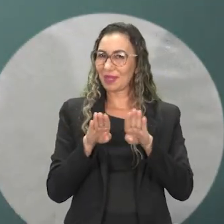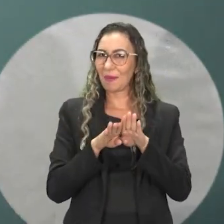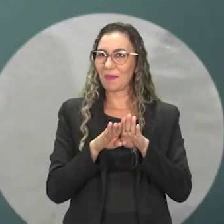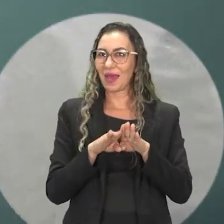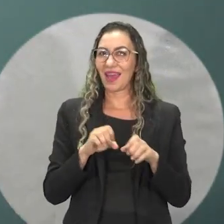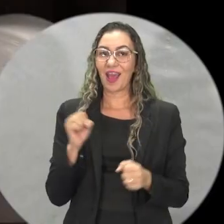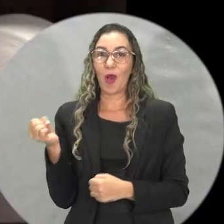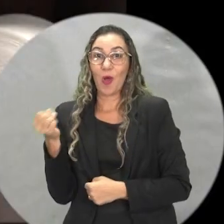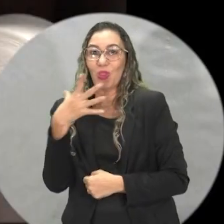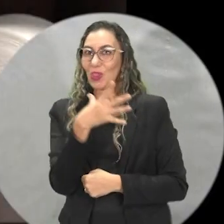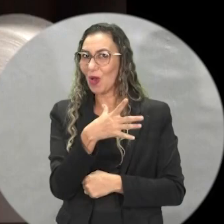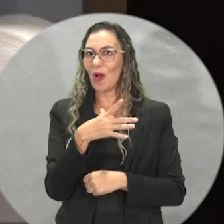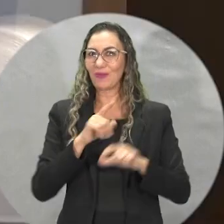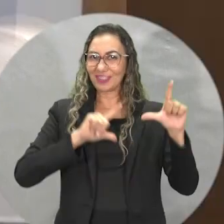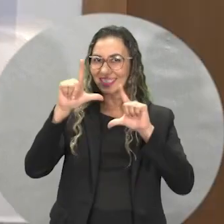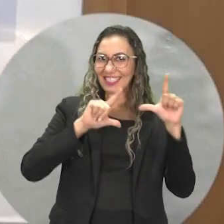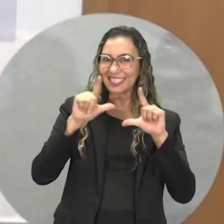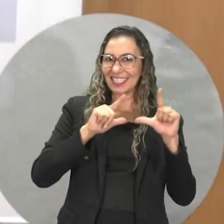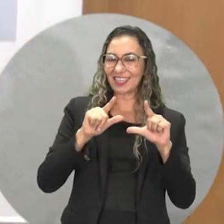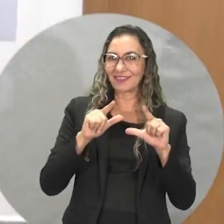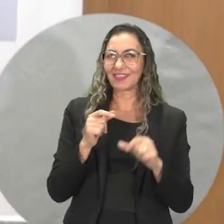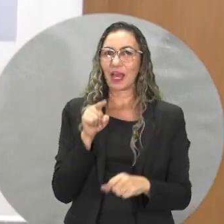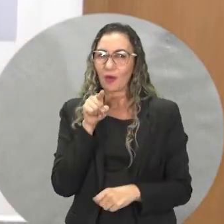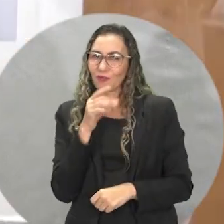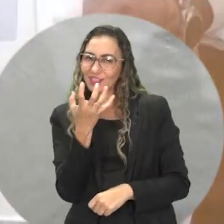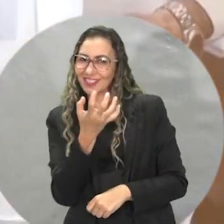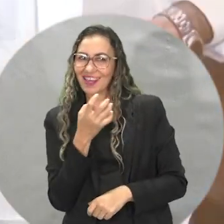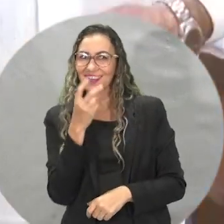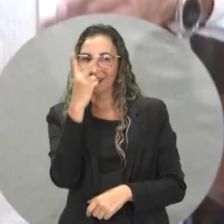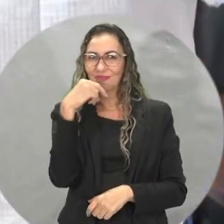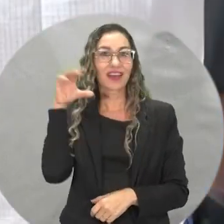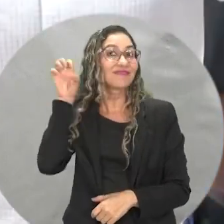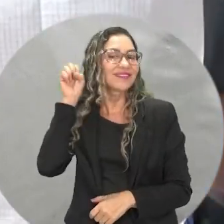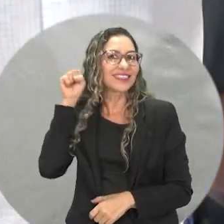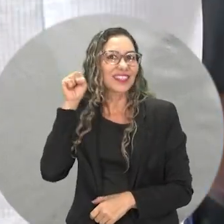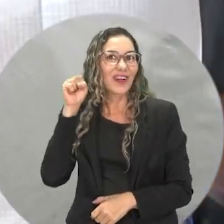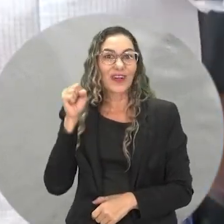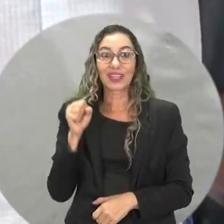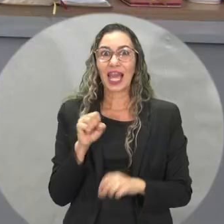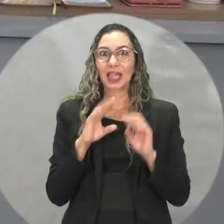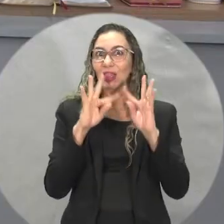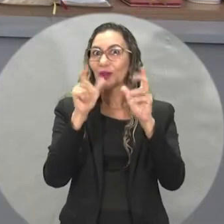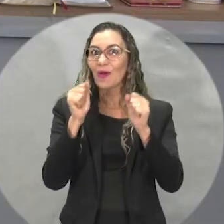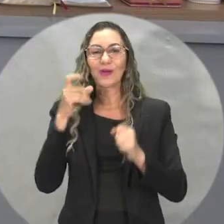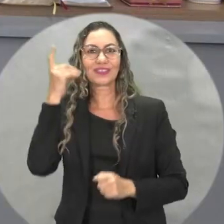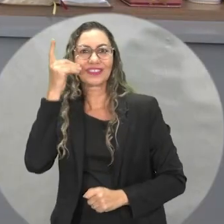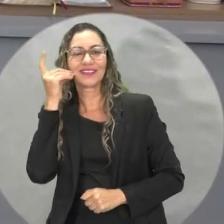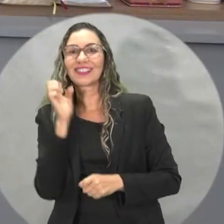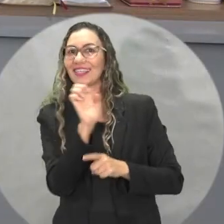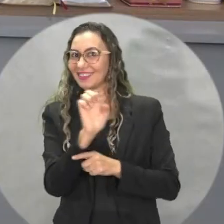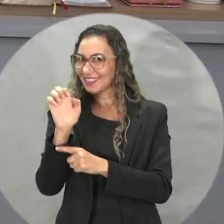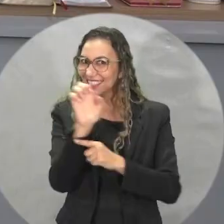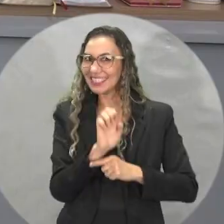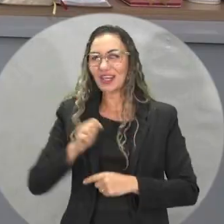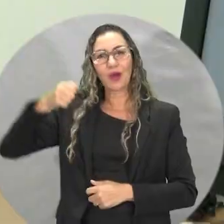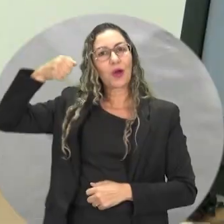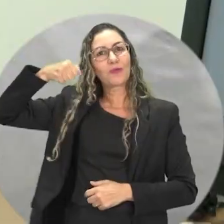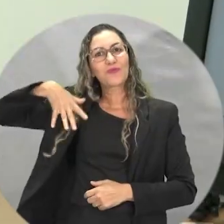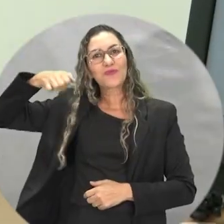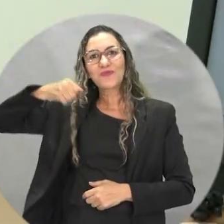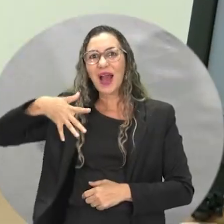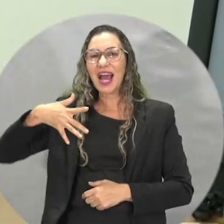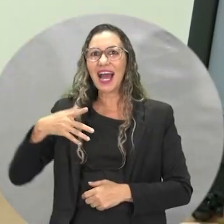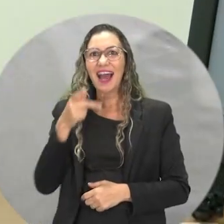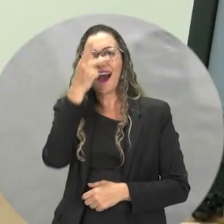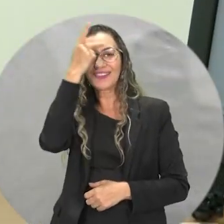Ver? Escuta? colocou todos os deputados estaduais para se autodescreverem. A adesão foi imediata. Uma